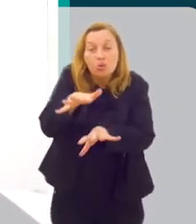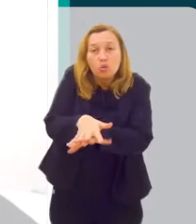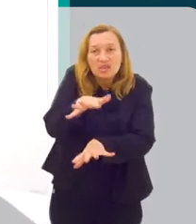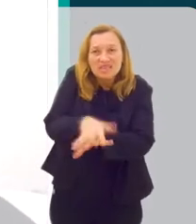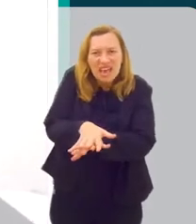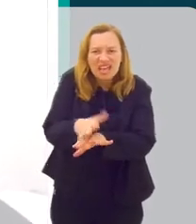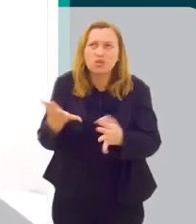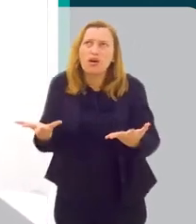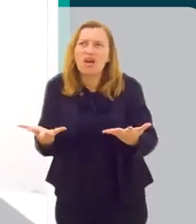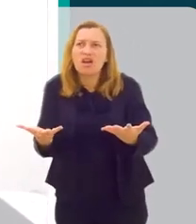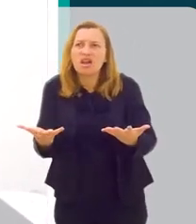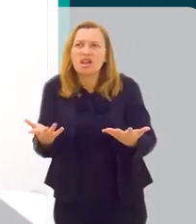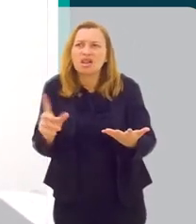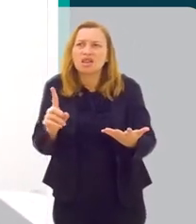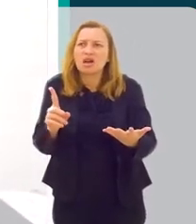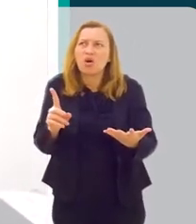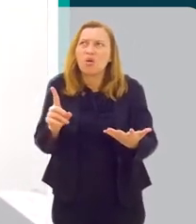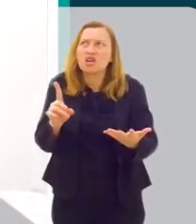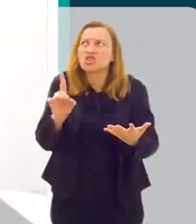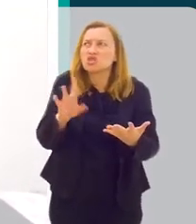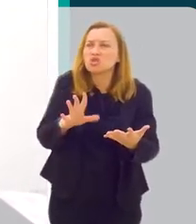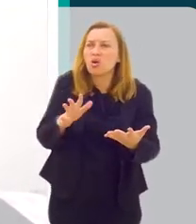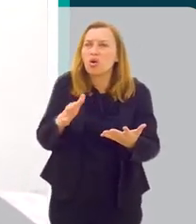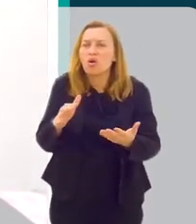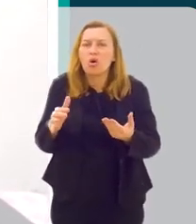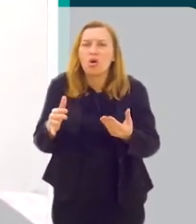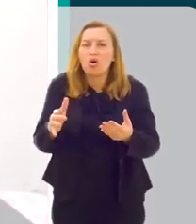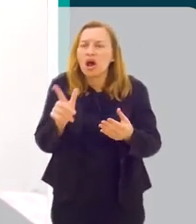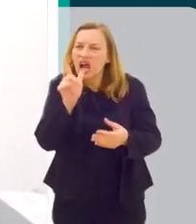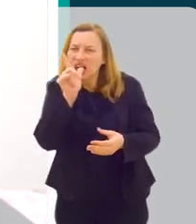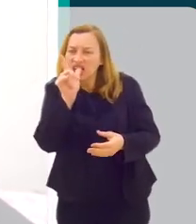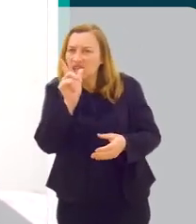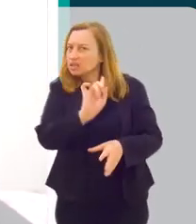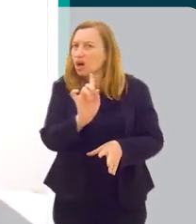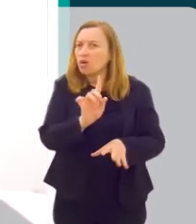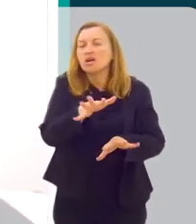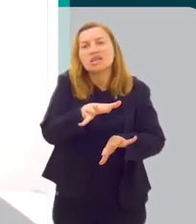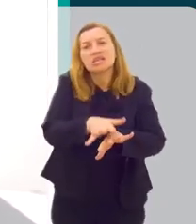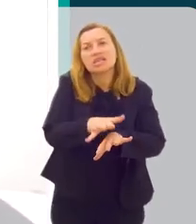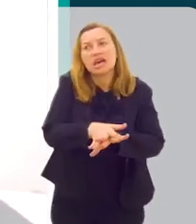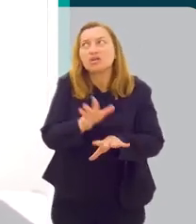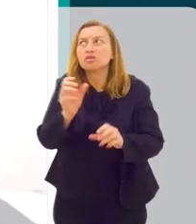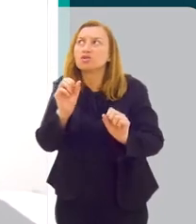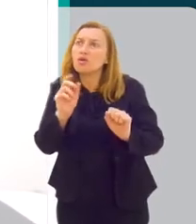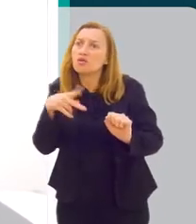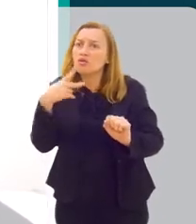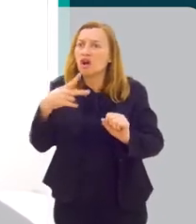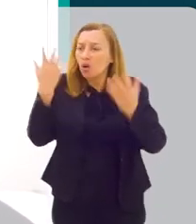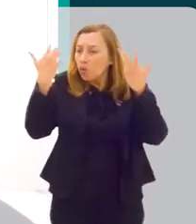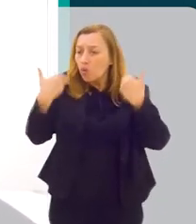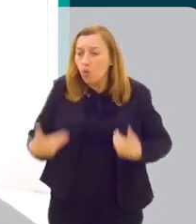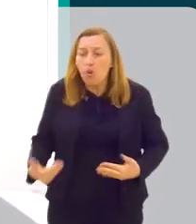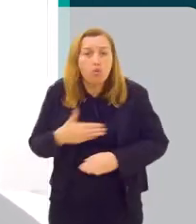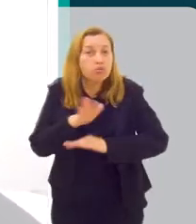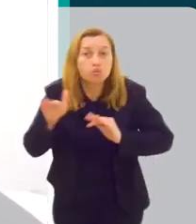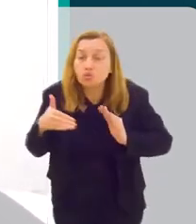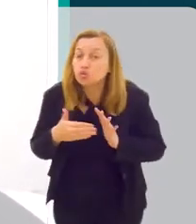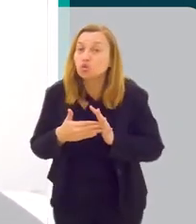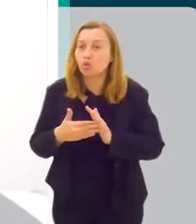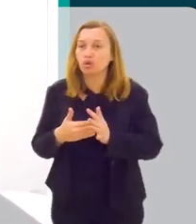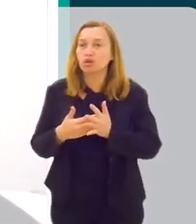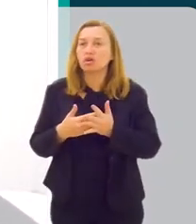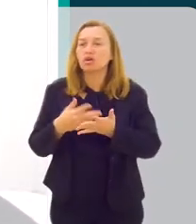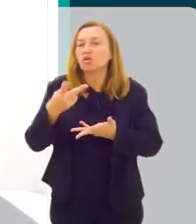Aliás, sexo, a gente não diz respeito só ao órgão sexual. Sexo, eu considero o corpo